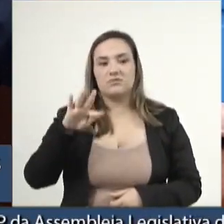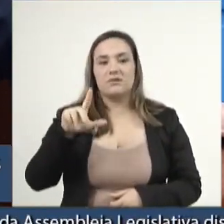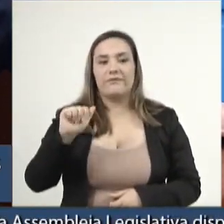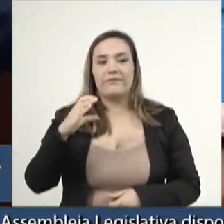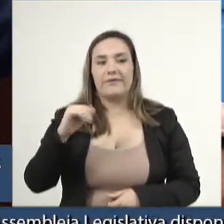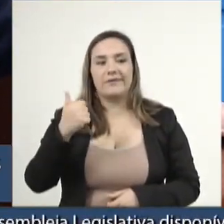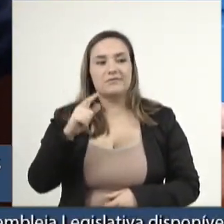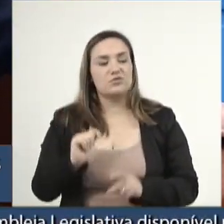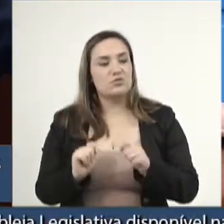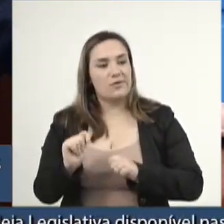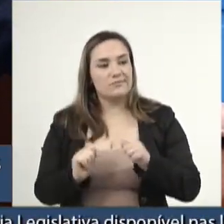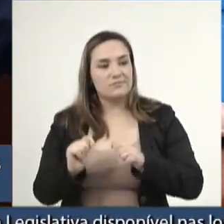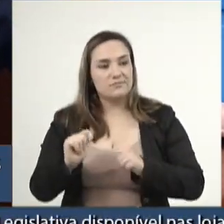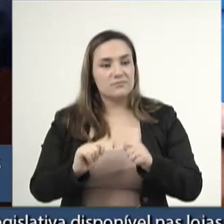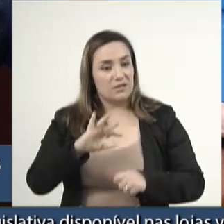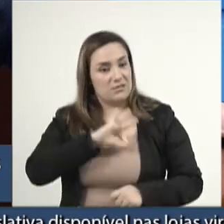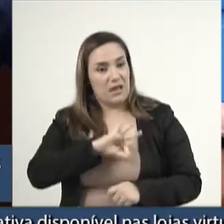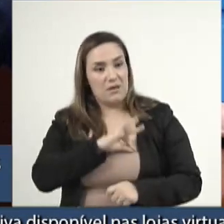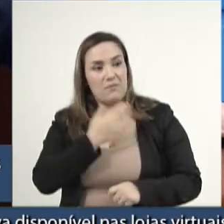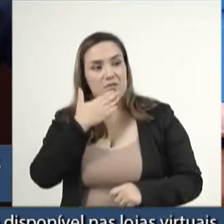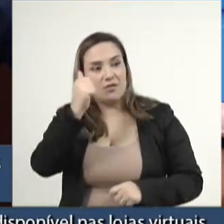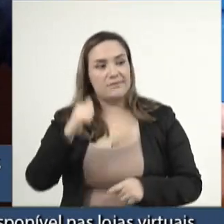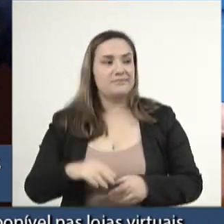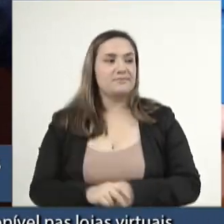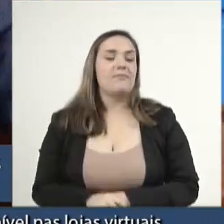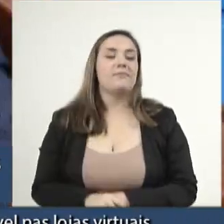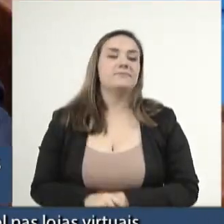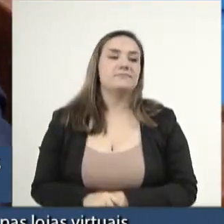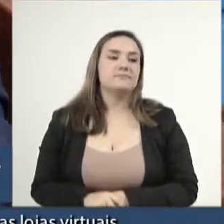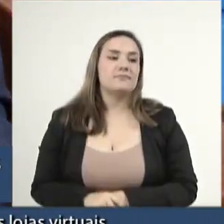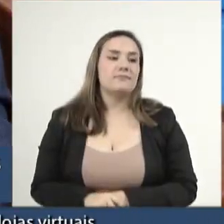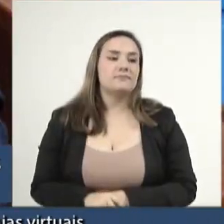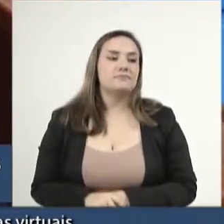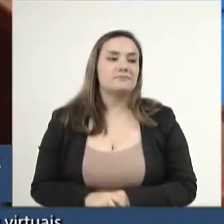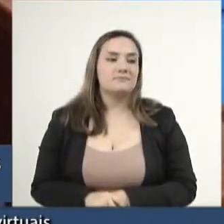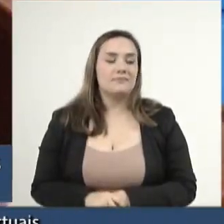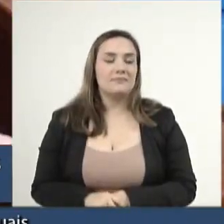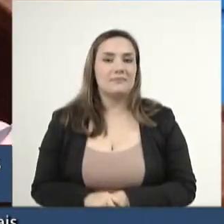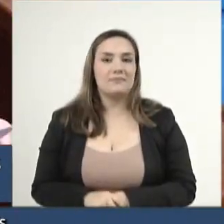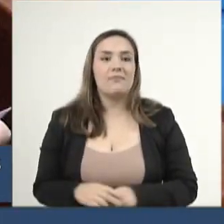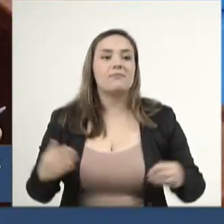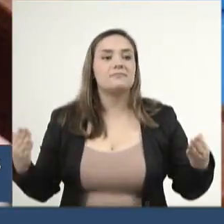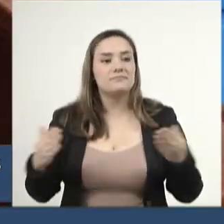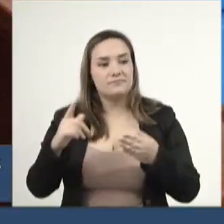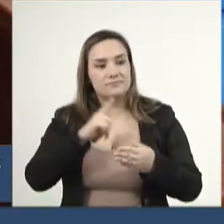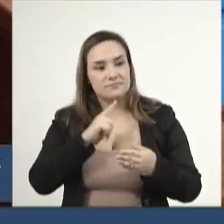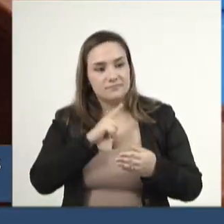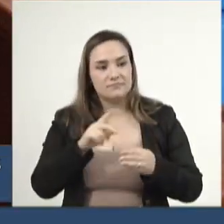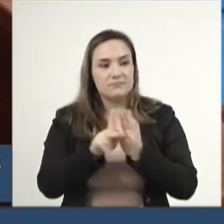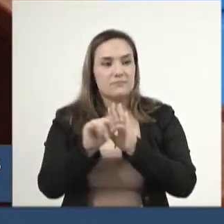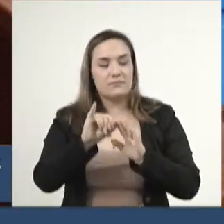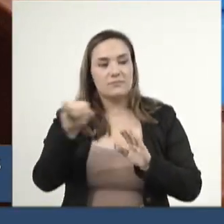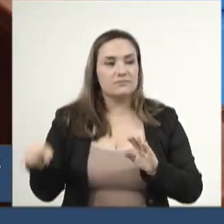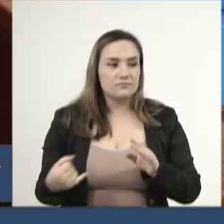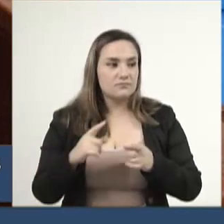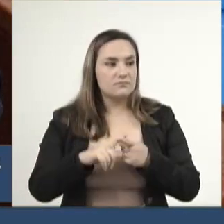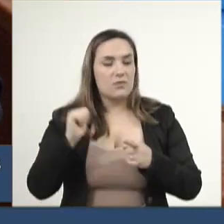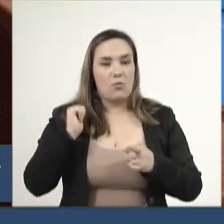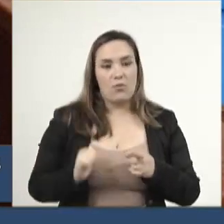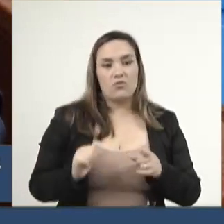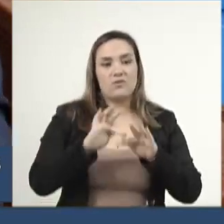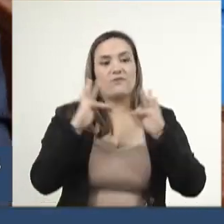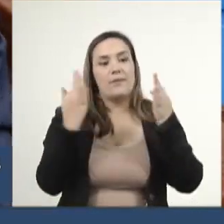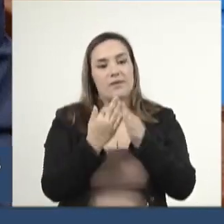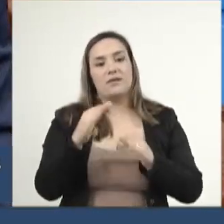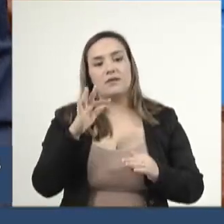aumentou o rendimento da população. Agora, nós trouxemos de volta o programa Bolsa Família,